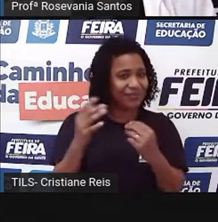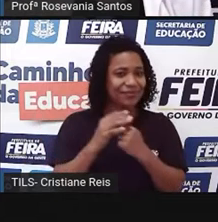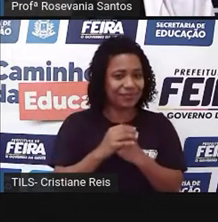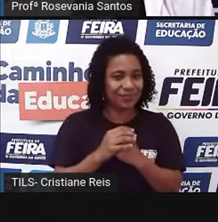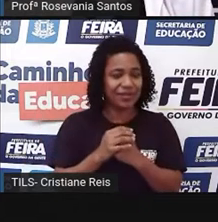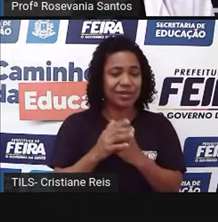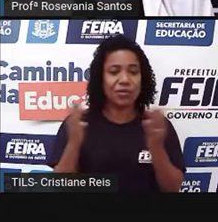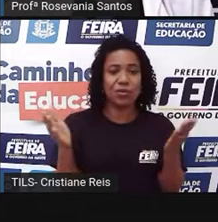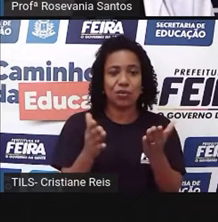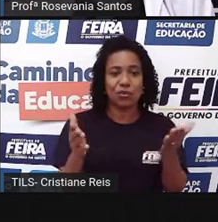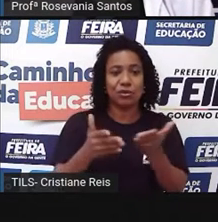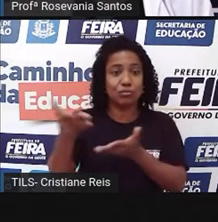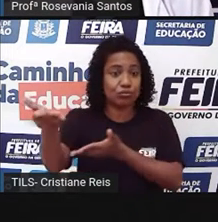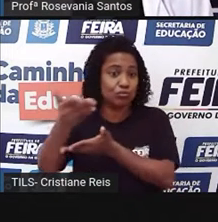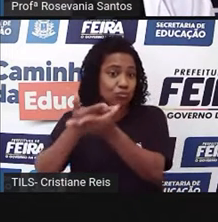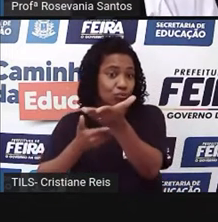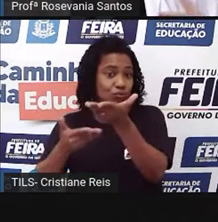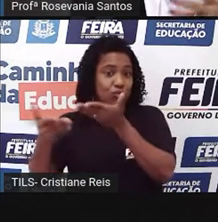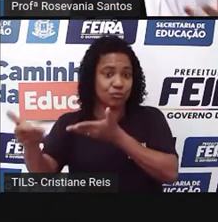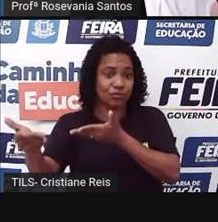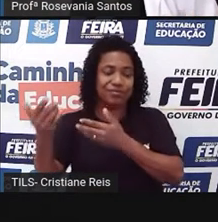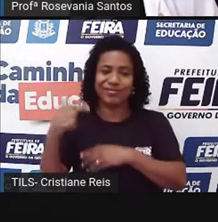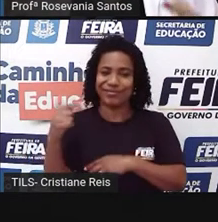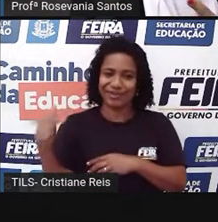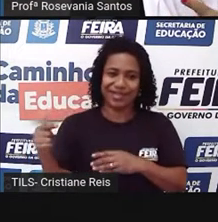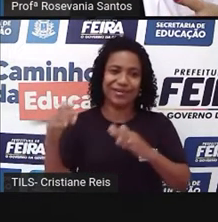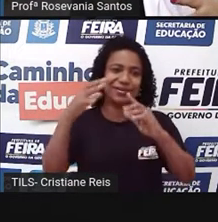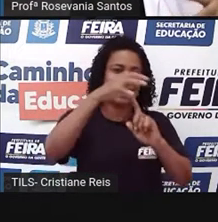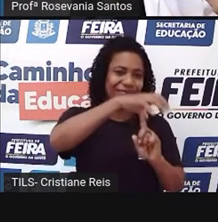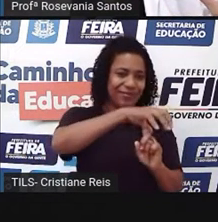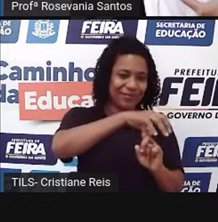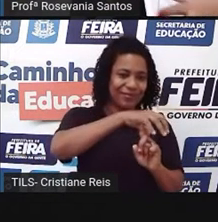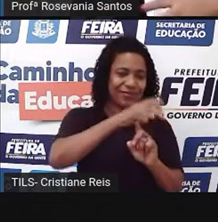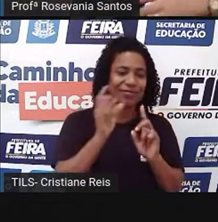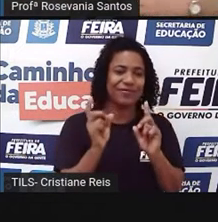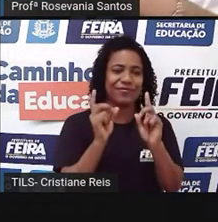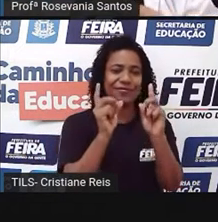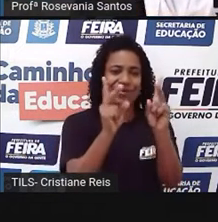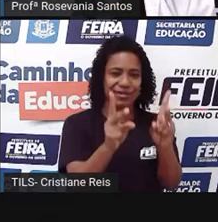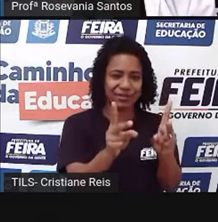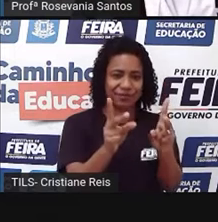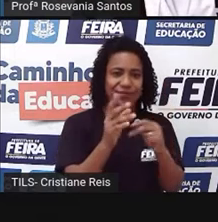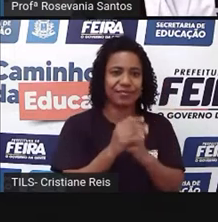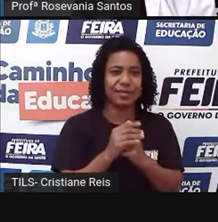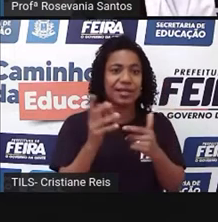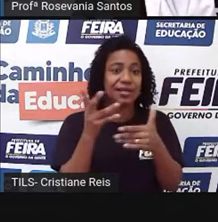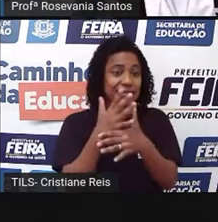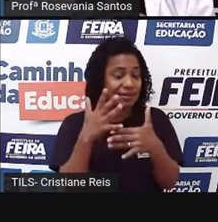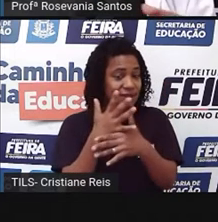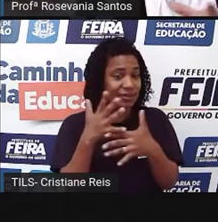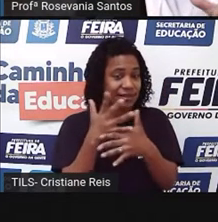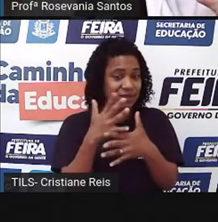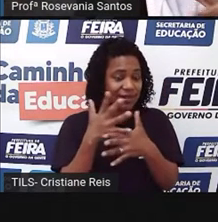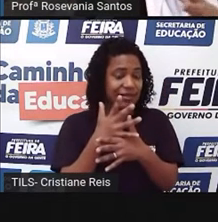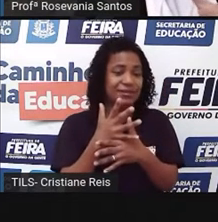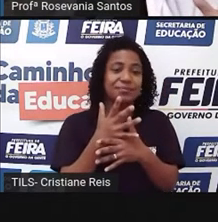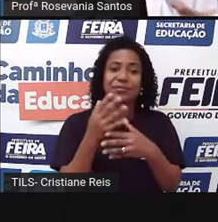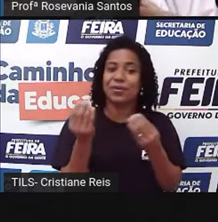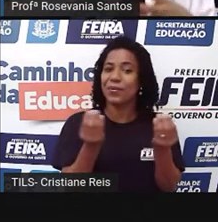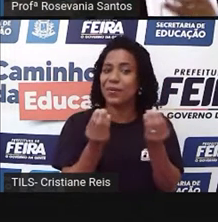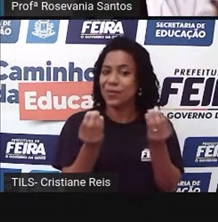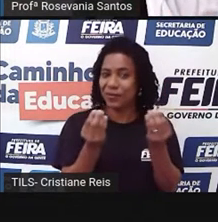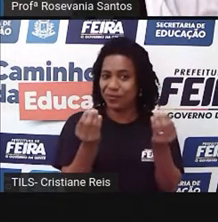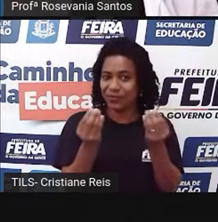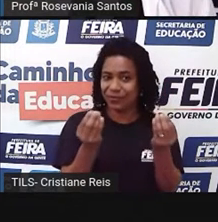não é mais a questão de trocar mercadorias, né. Então, que que tinha? As cidades, elas sempre, cada uma